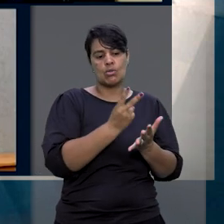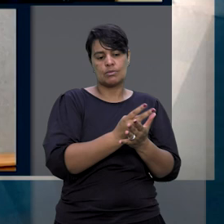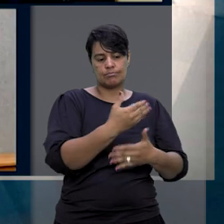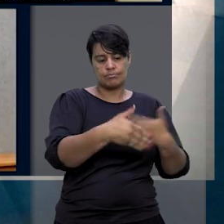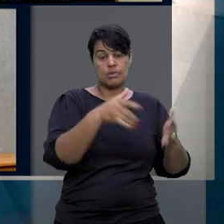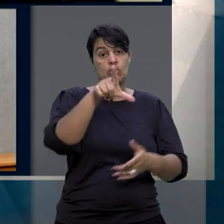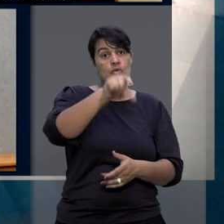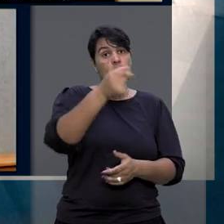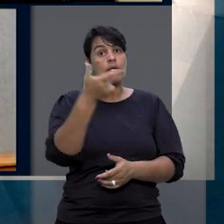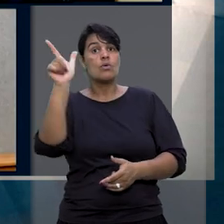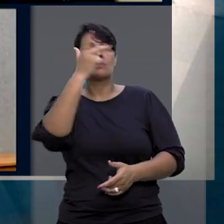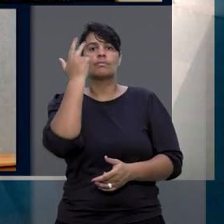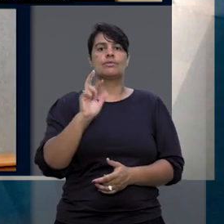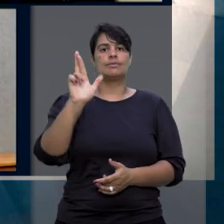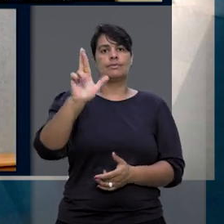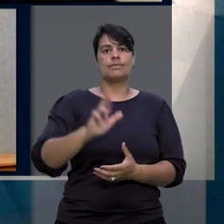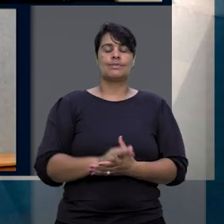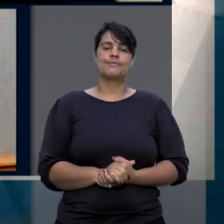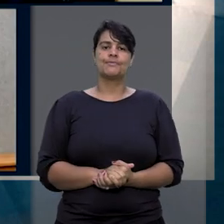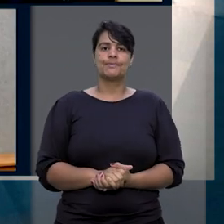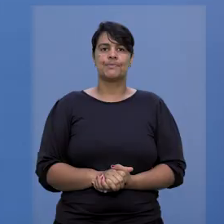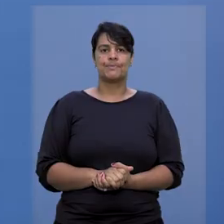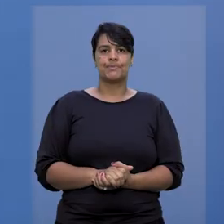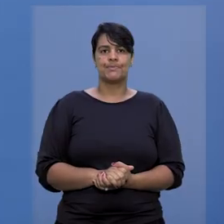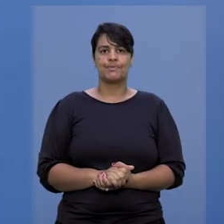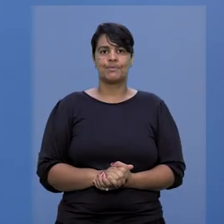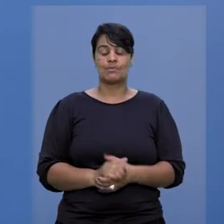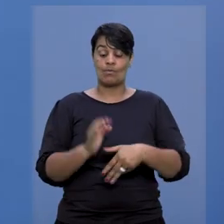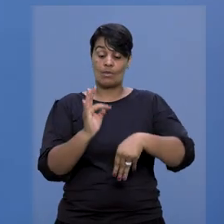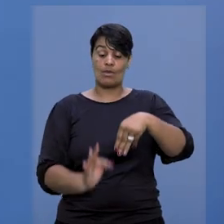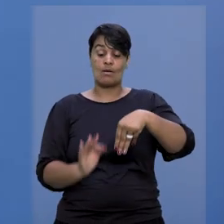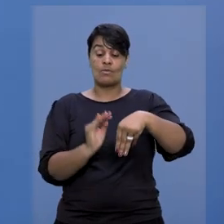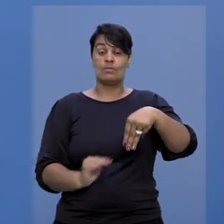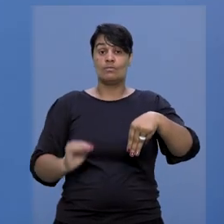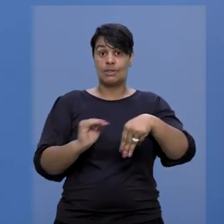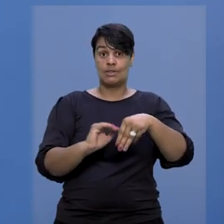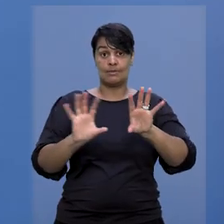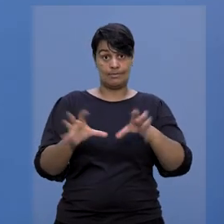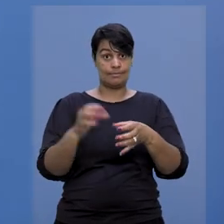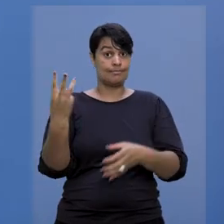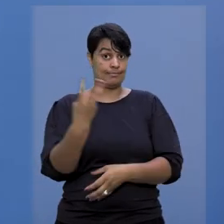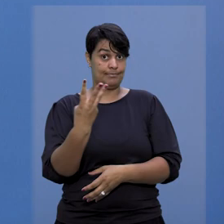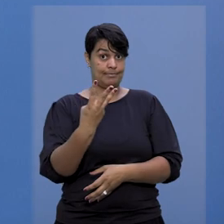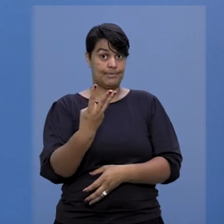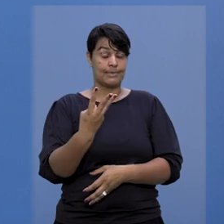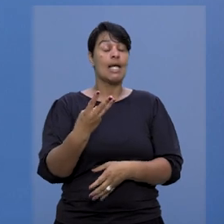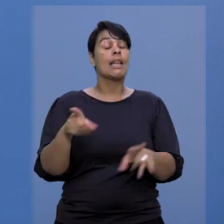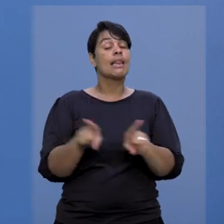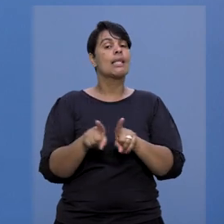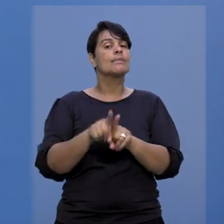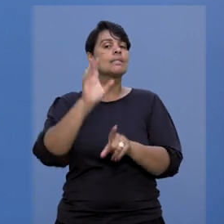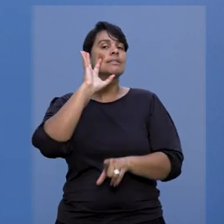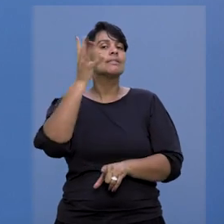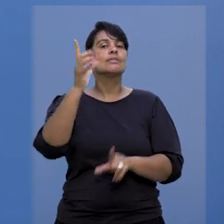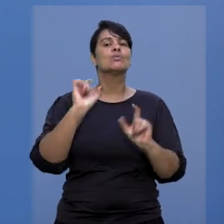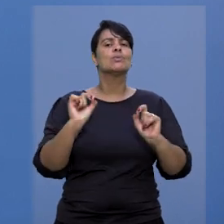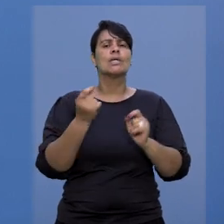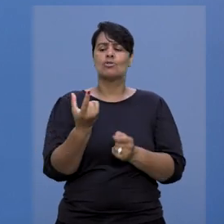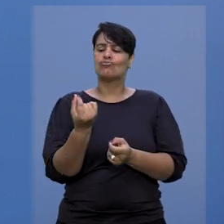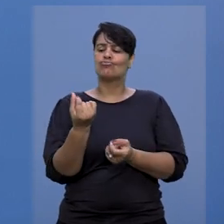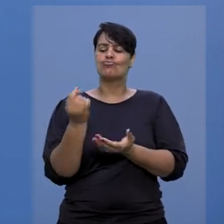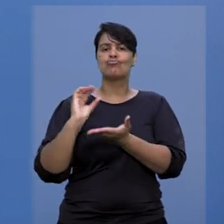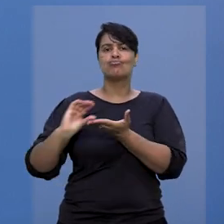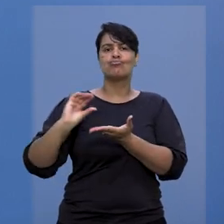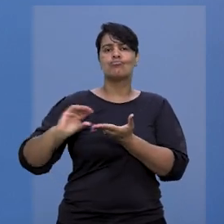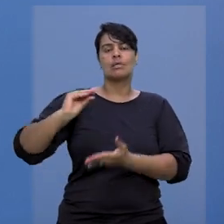que se proceda à nomeação de novo curador. Os ministros da terceira turma também decidiram que a remuneração